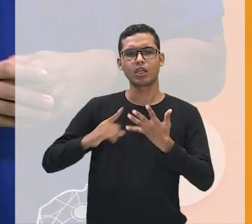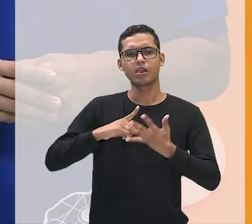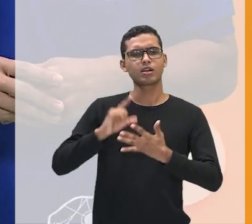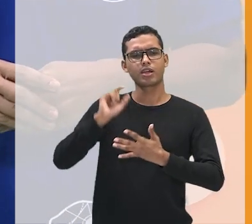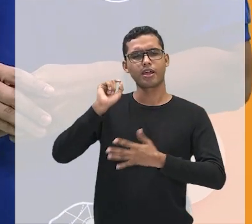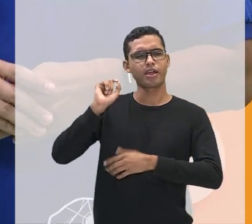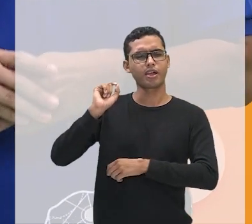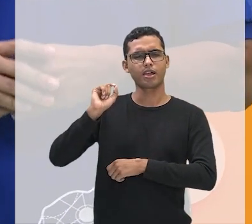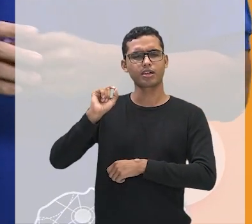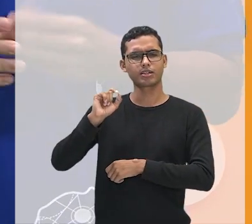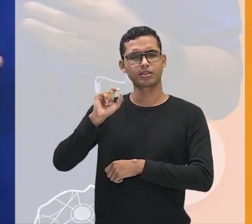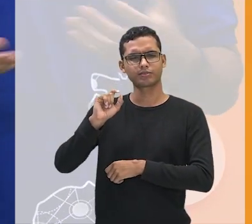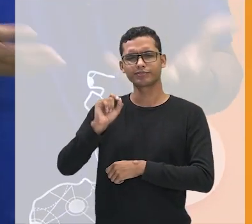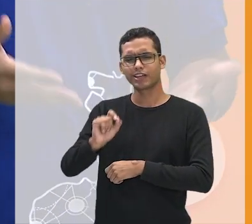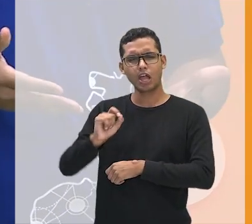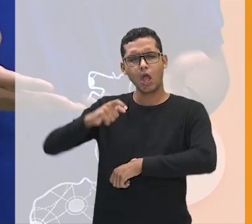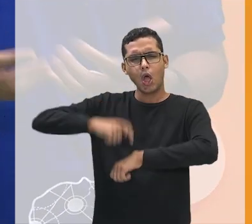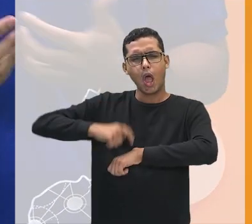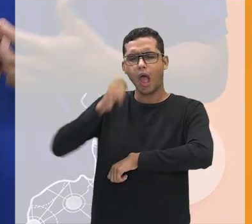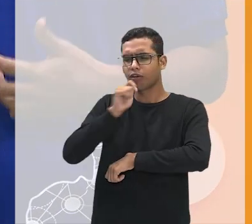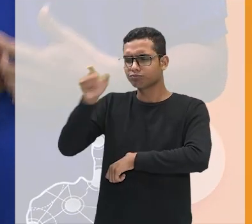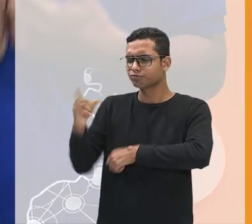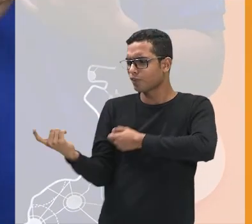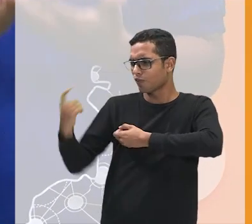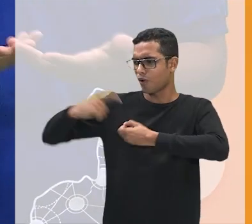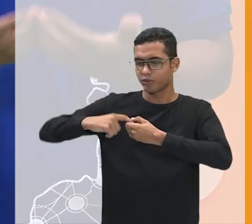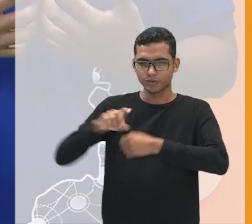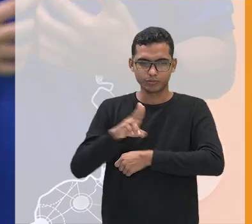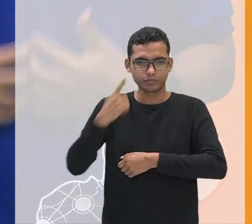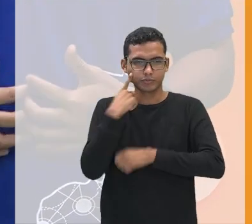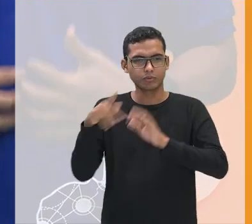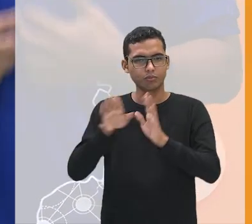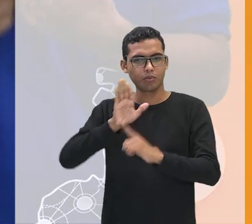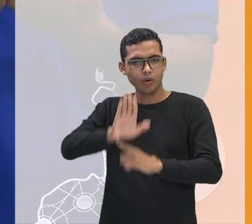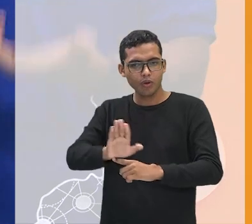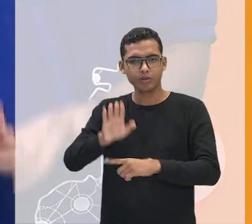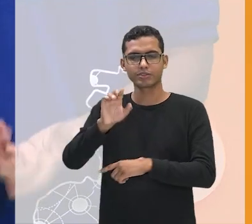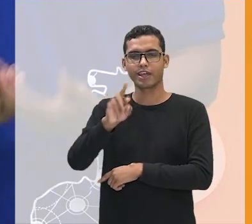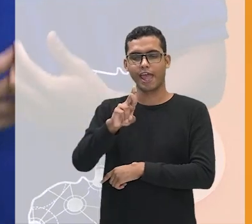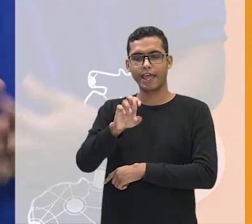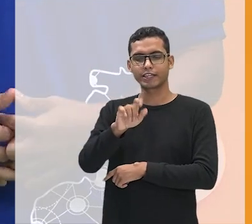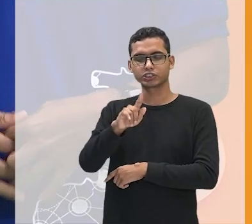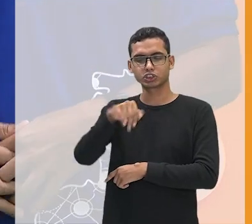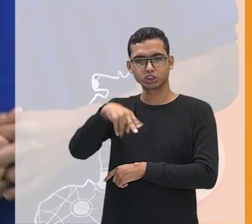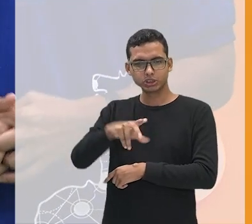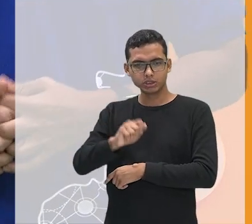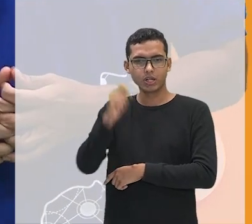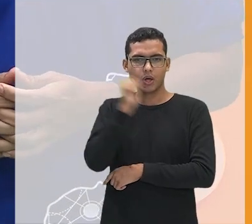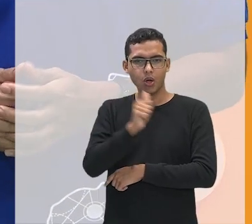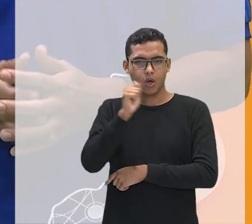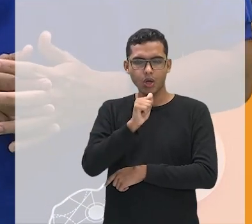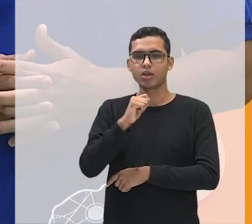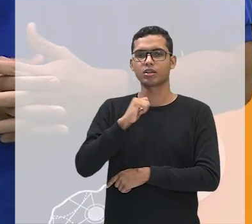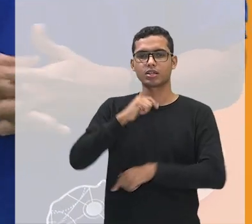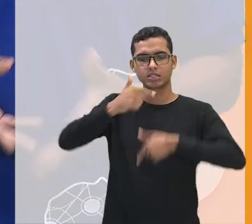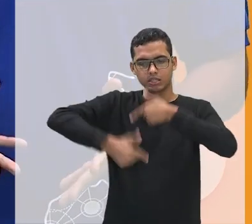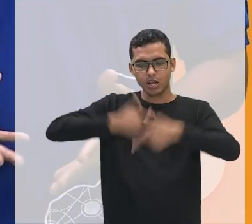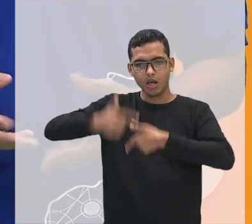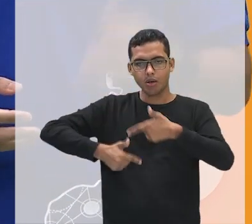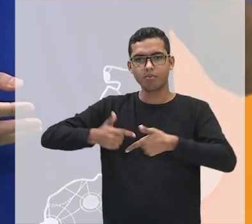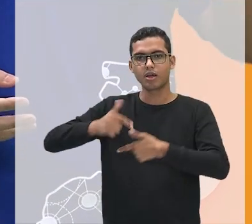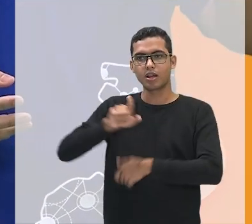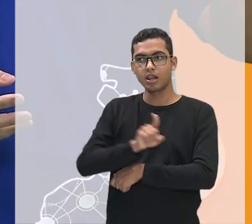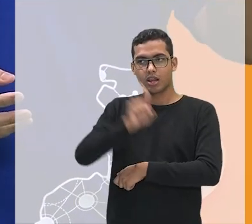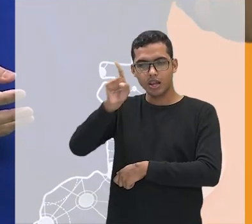Ana Mulher Aerte que traz aí a Regina Cazé como uma empregada nordestina que trabalha numa casa em São